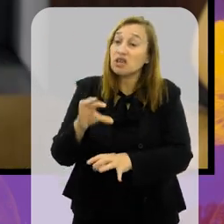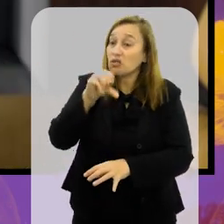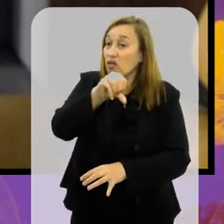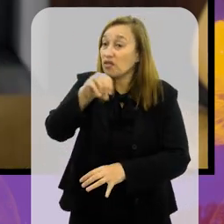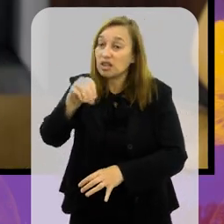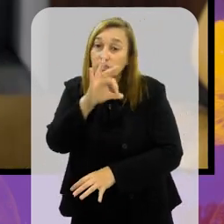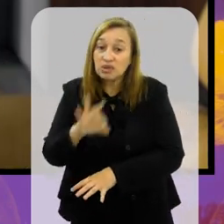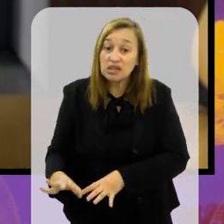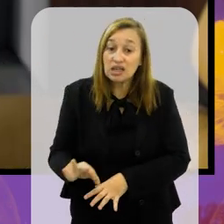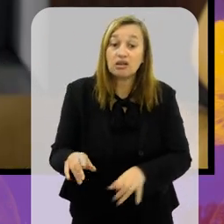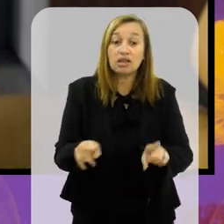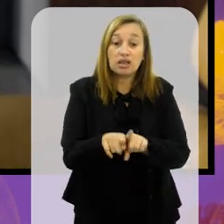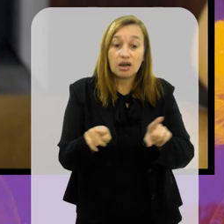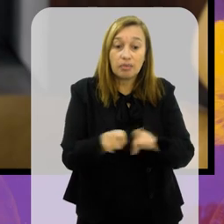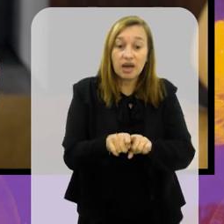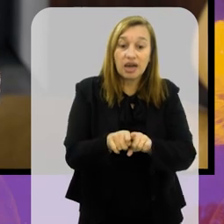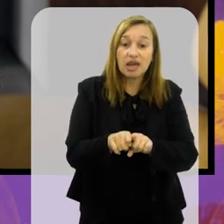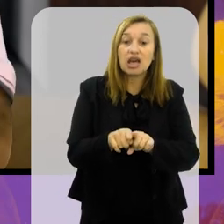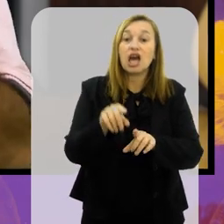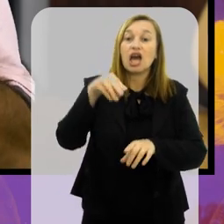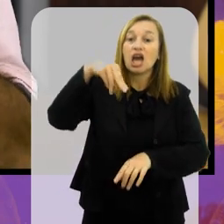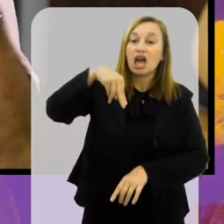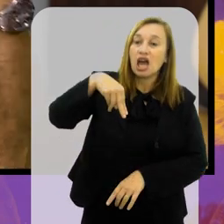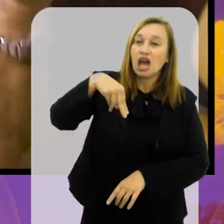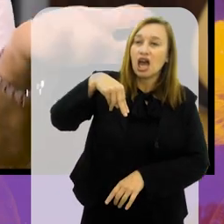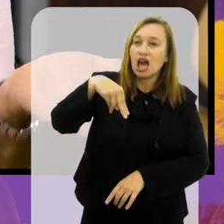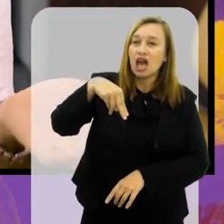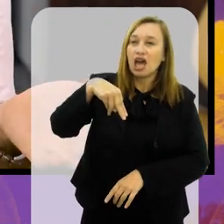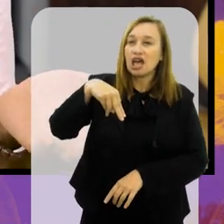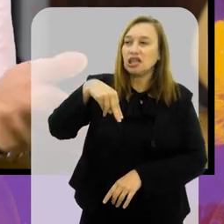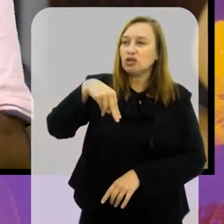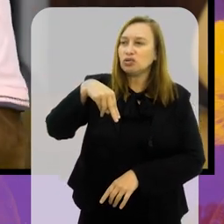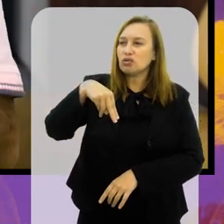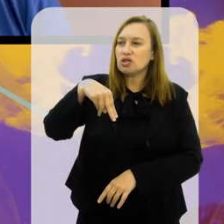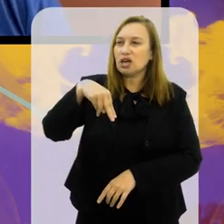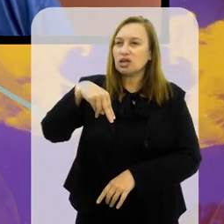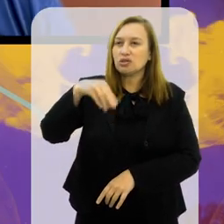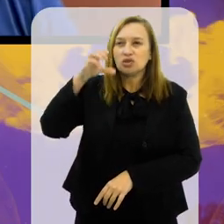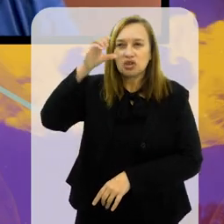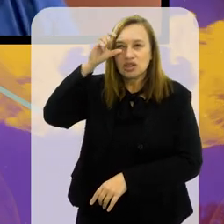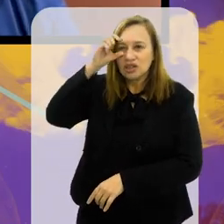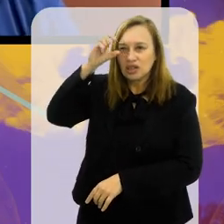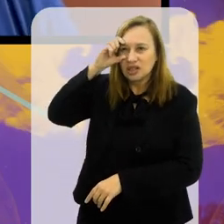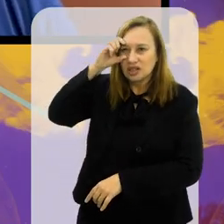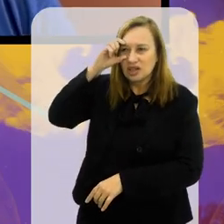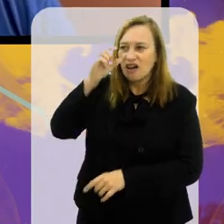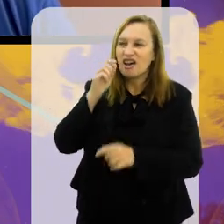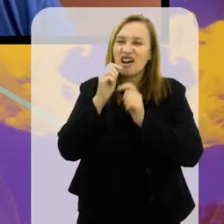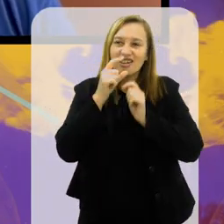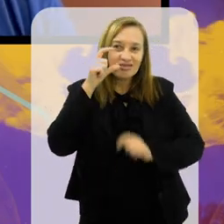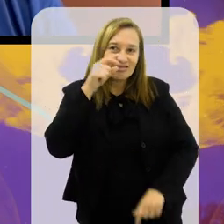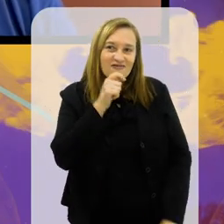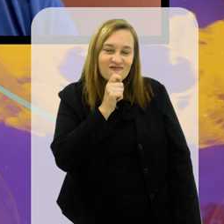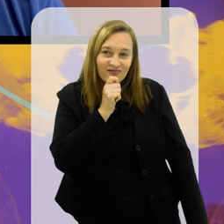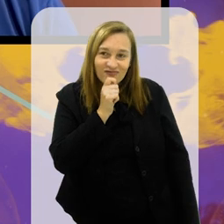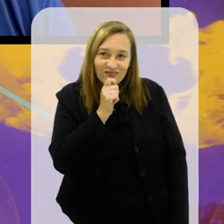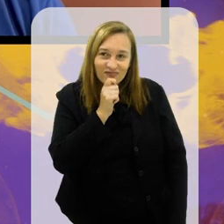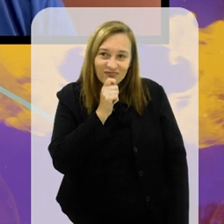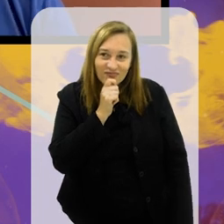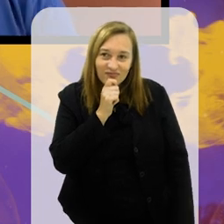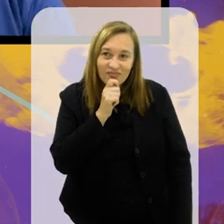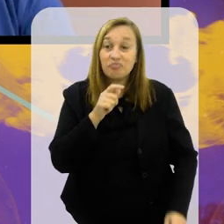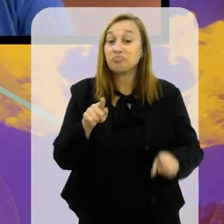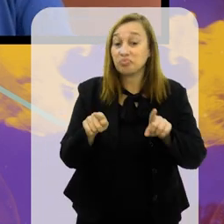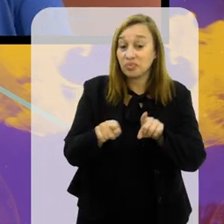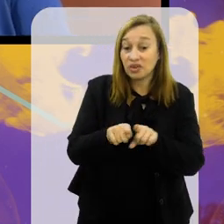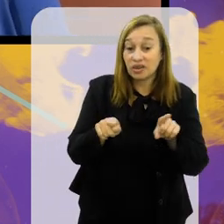de Newton Santos, nada a ver com o Vasco também de Roberto, do Bebeto, do Hoje tem o dono, né? Hoje tem o dono.